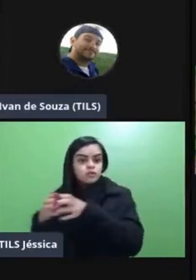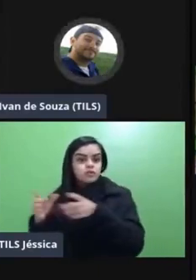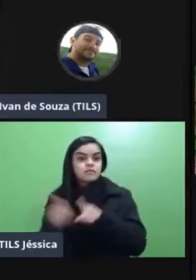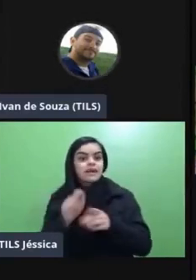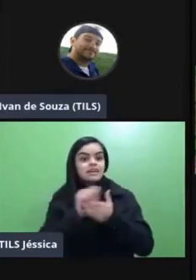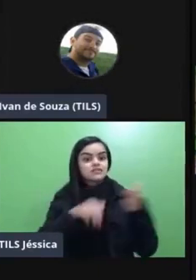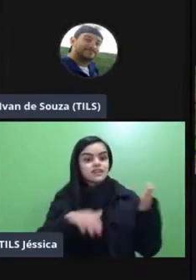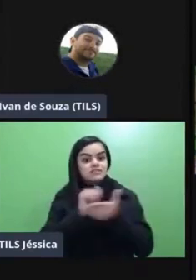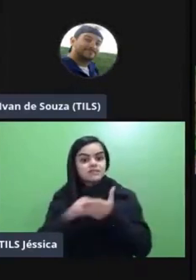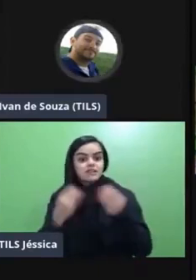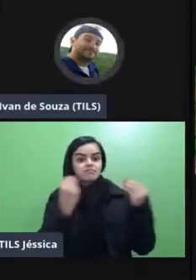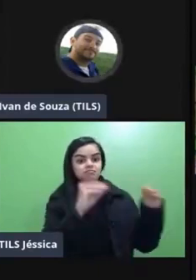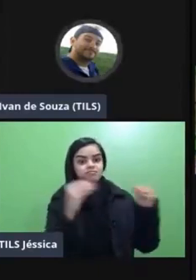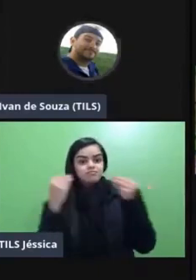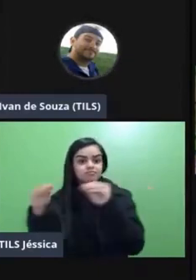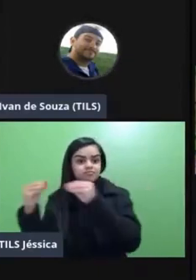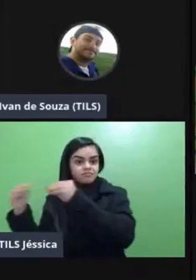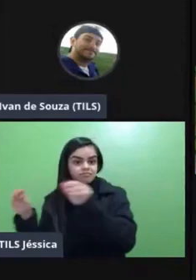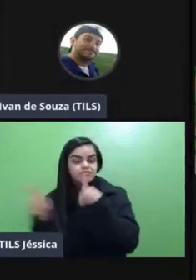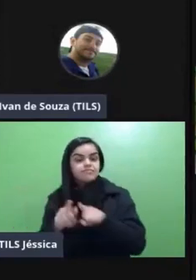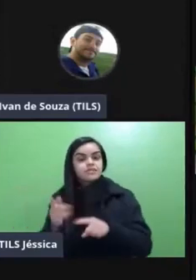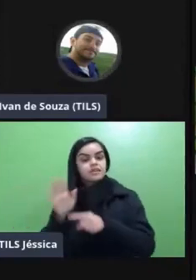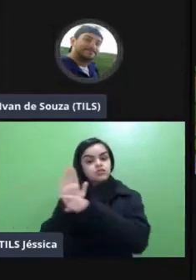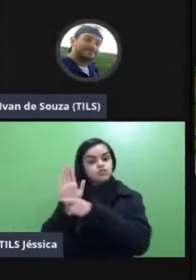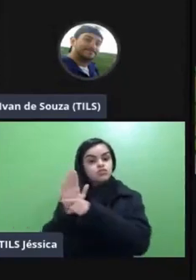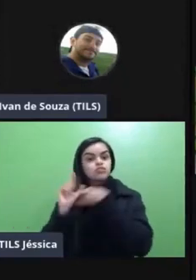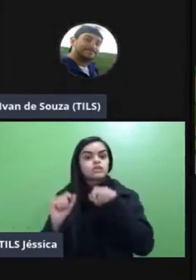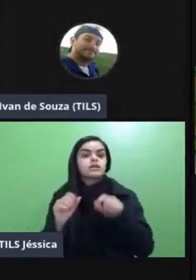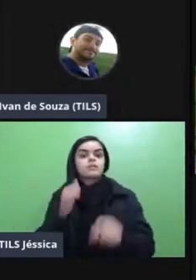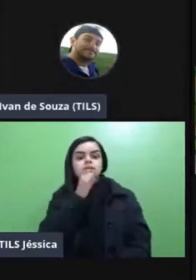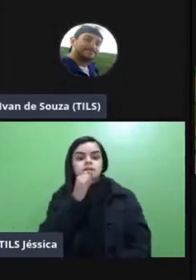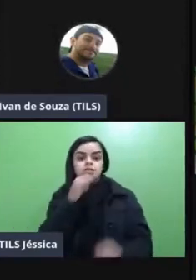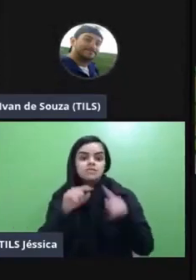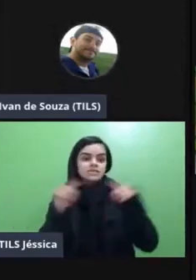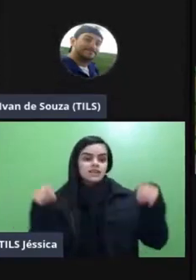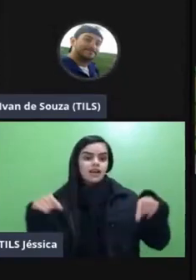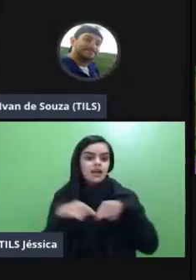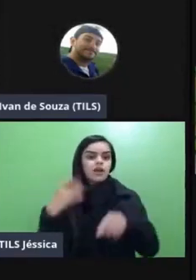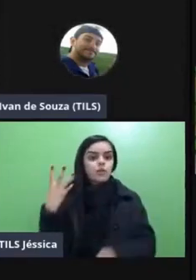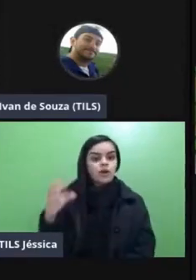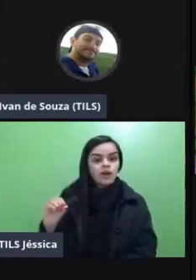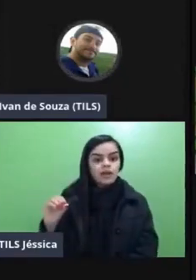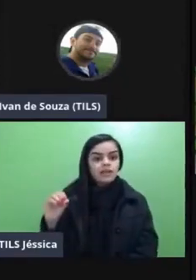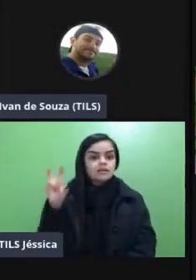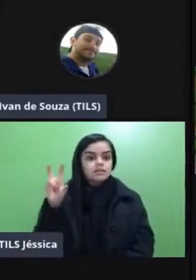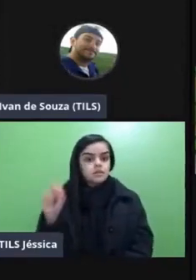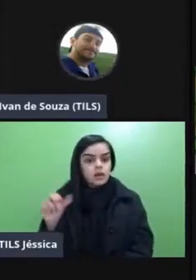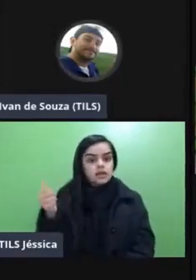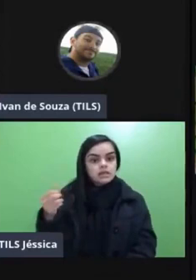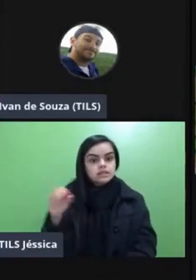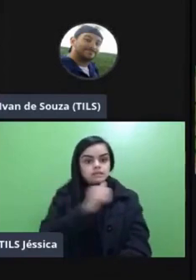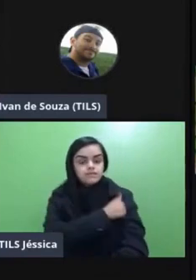diferenciadas para cada grupo isso ajuda se eu pensar que eu tenho uma sala de 40 de 50 de 60 estudantes e eu gostaria de